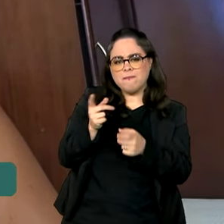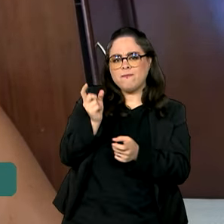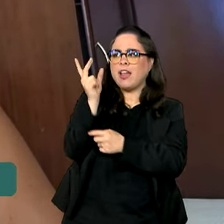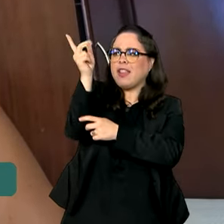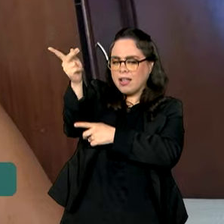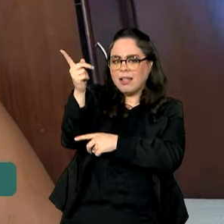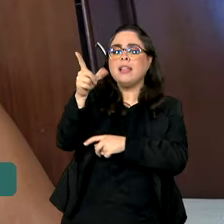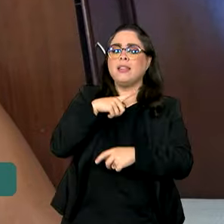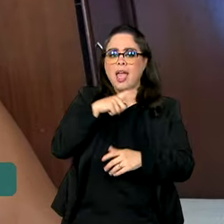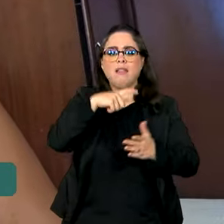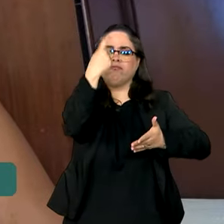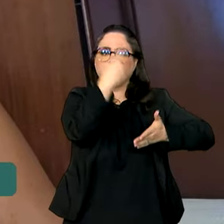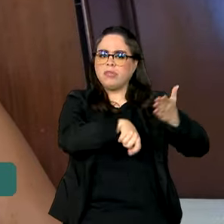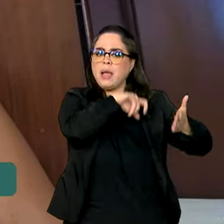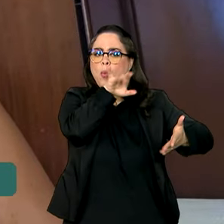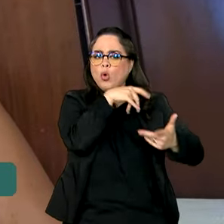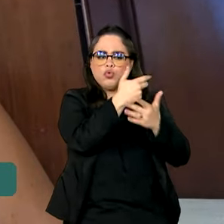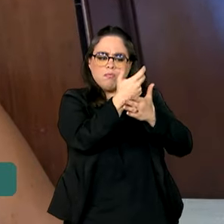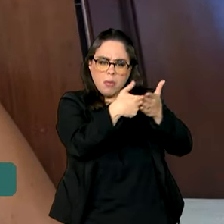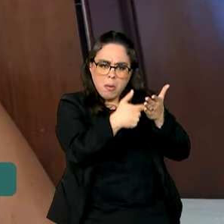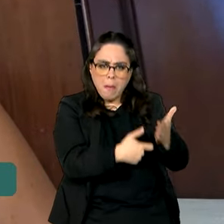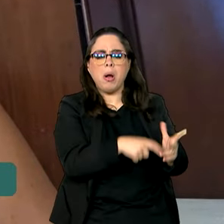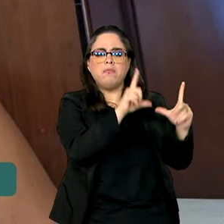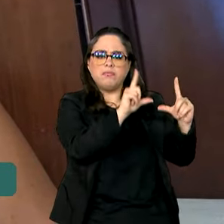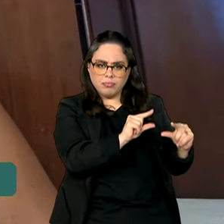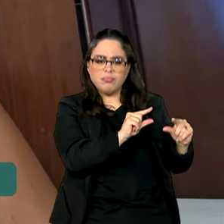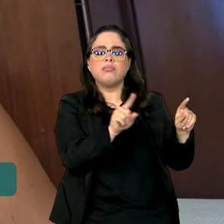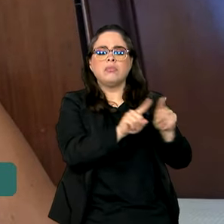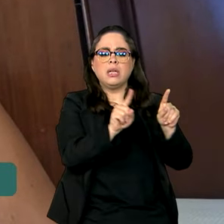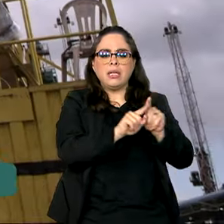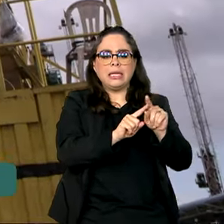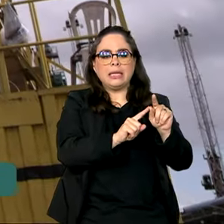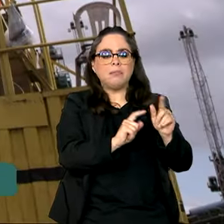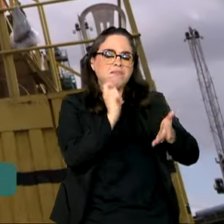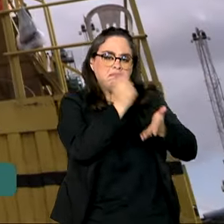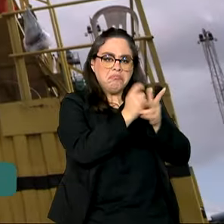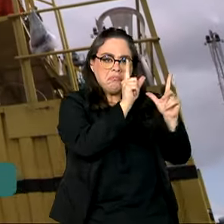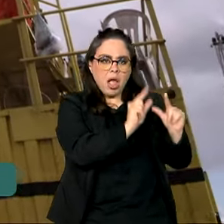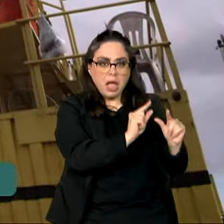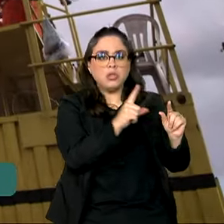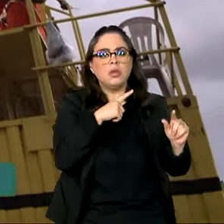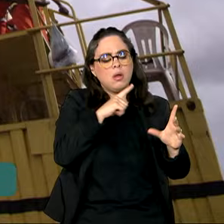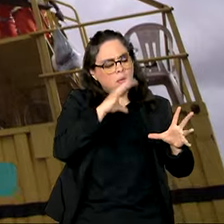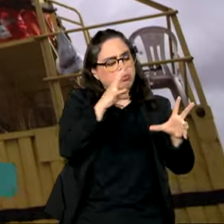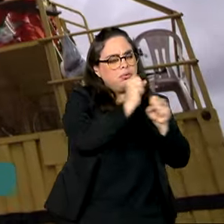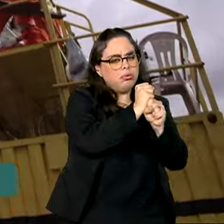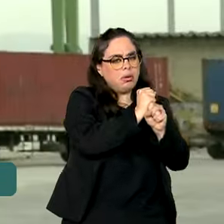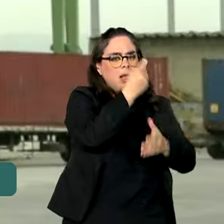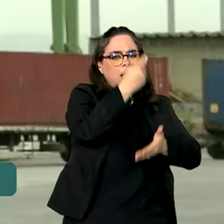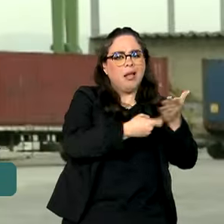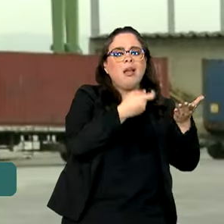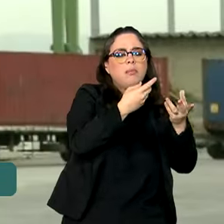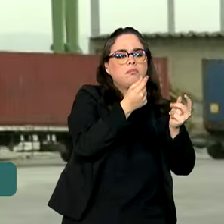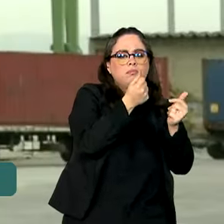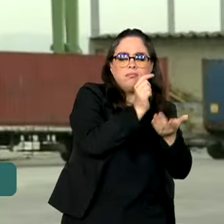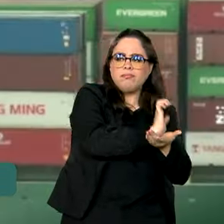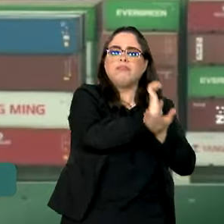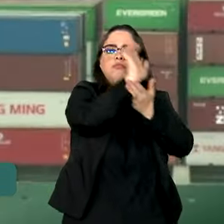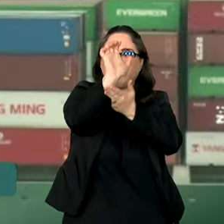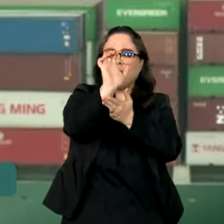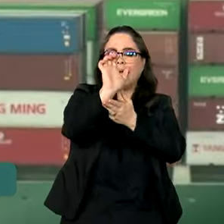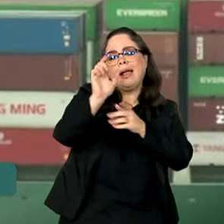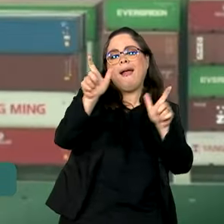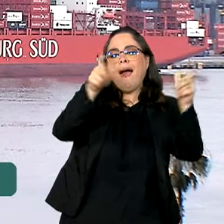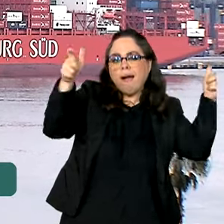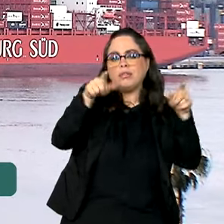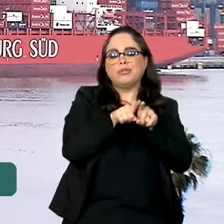fiscais, tem isenção e muitos impostos também, diminuição da carga tributária. Somando as exportações de grandes e pequenas empresas,